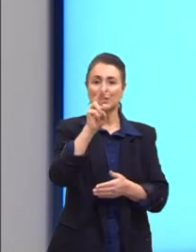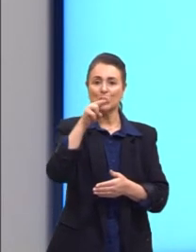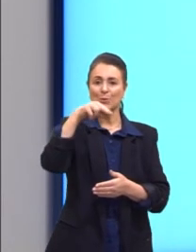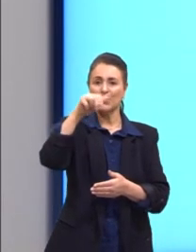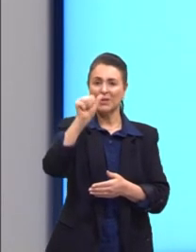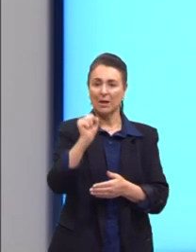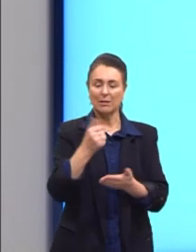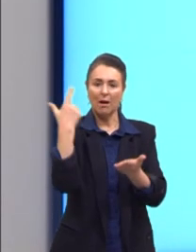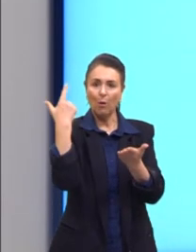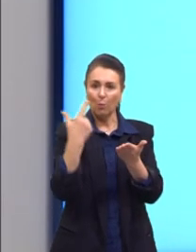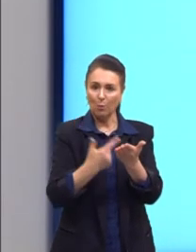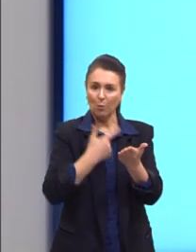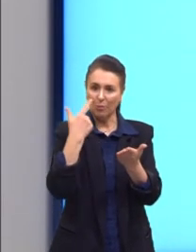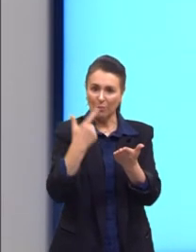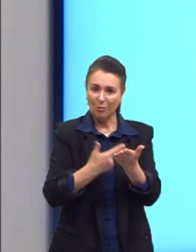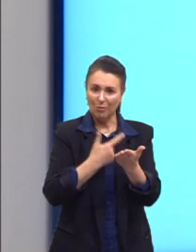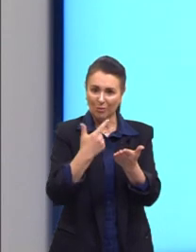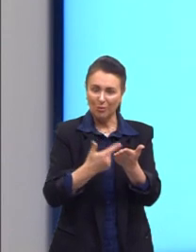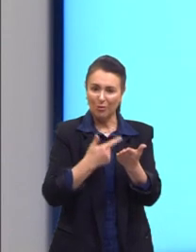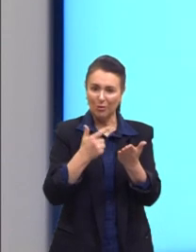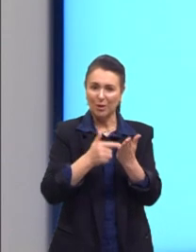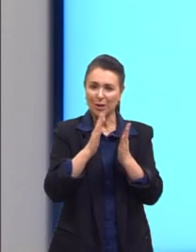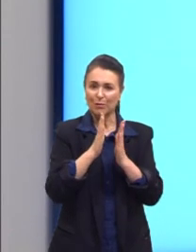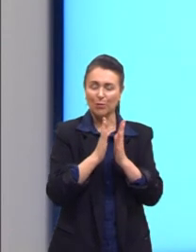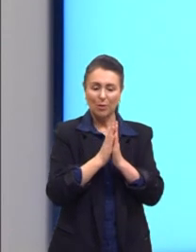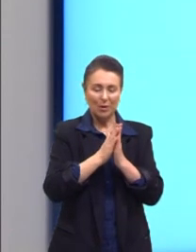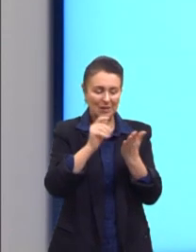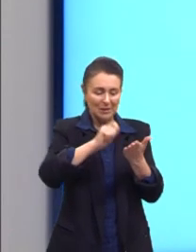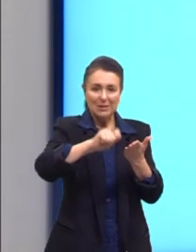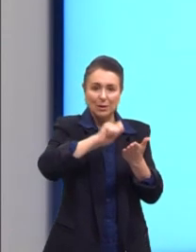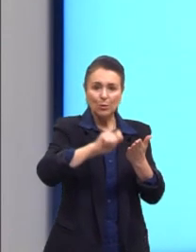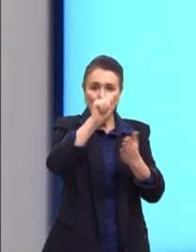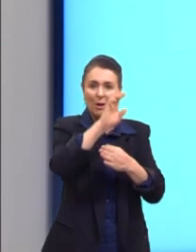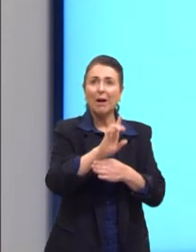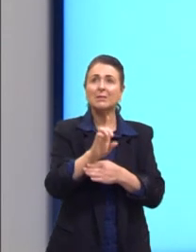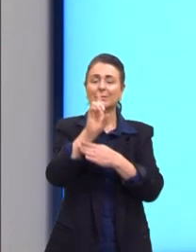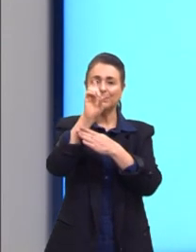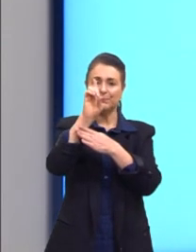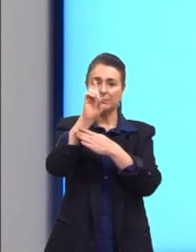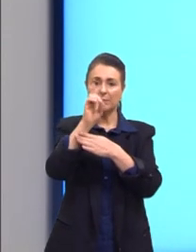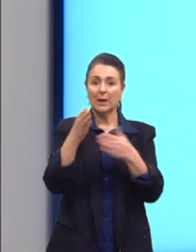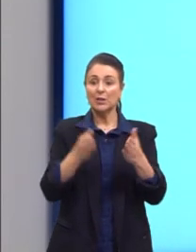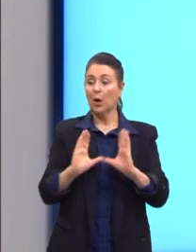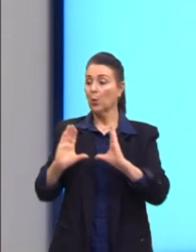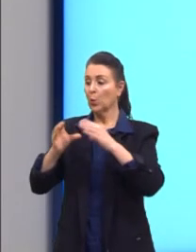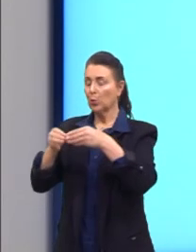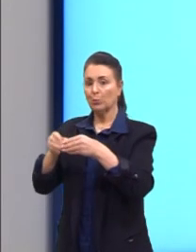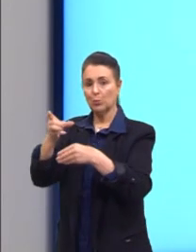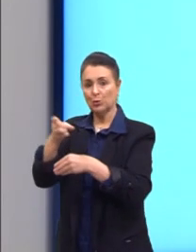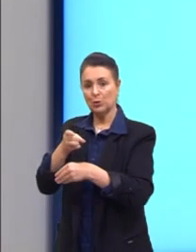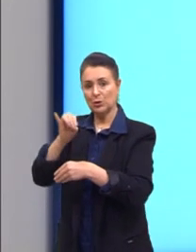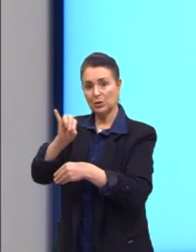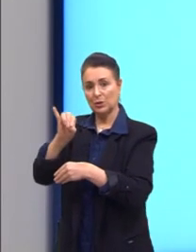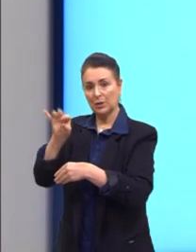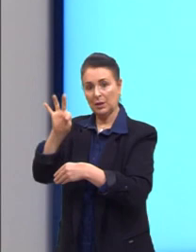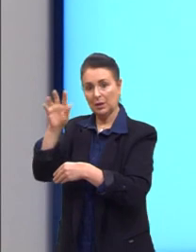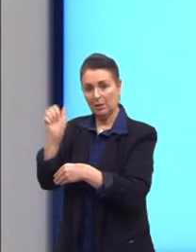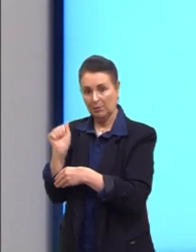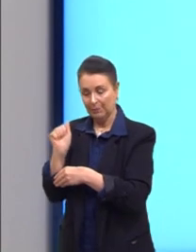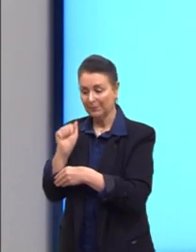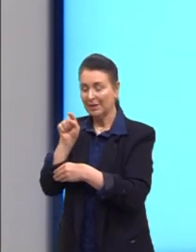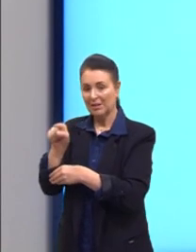as escrituras sagradas. Já os xiítas, que são o restante aí,